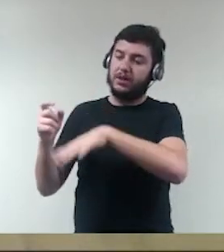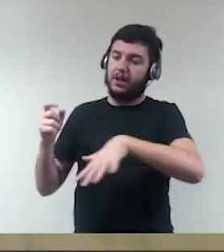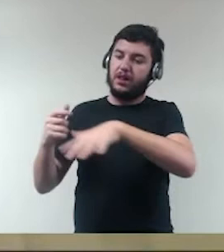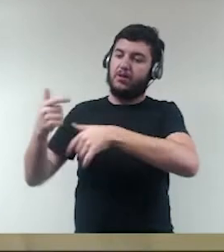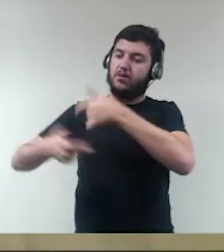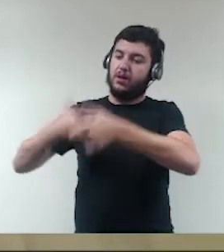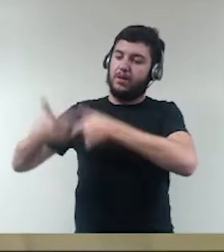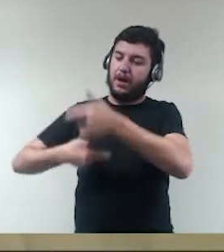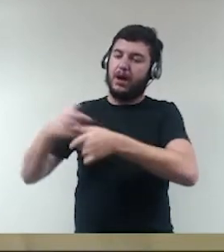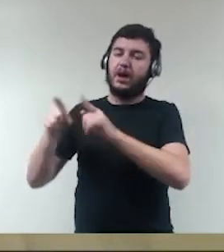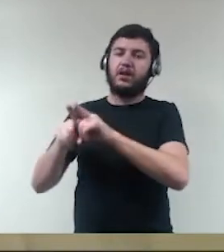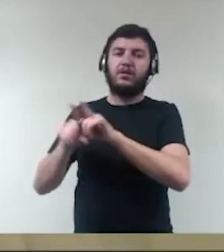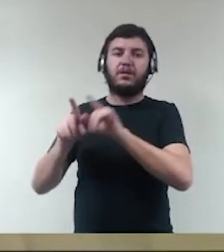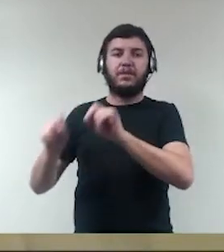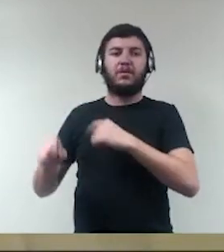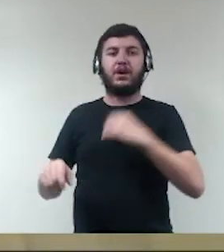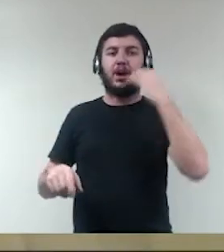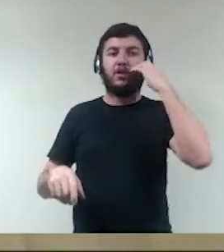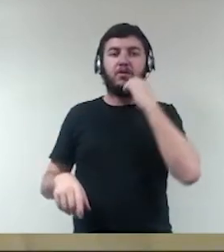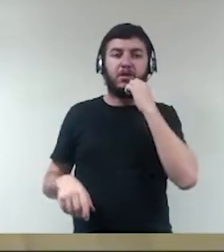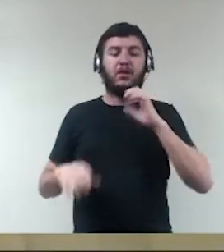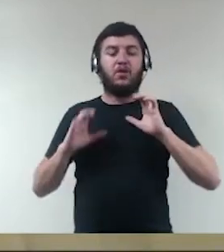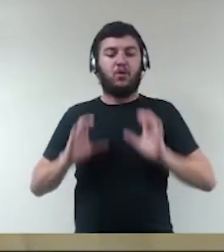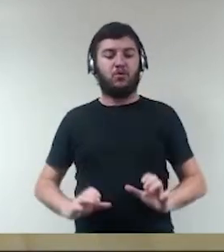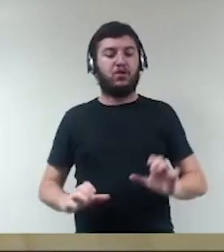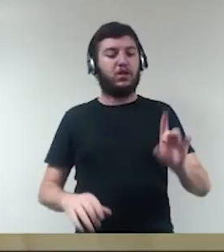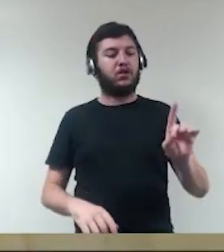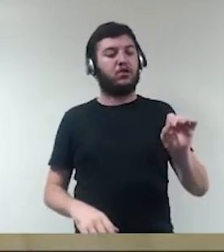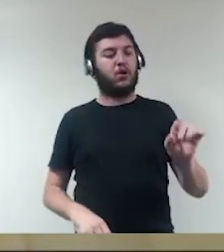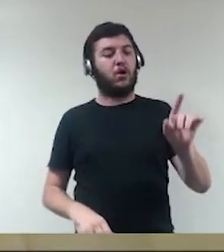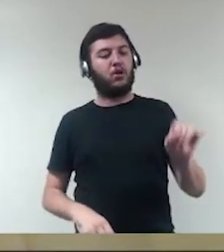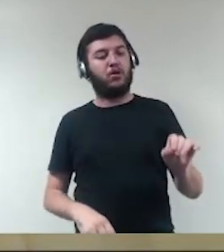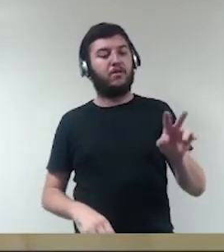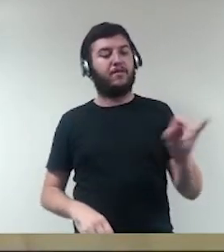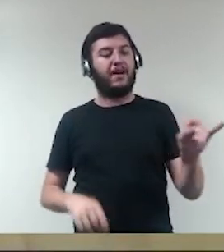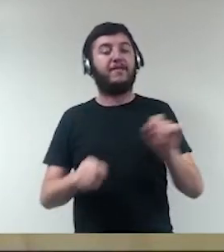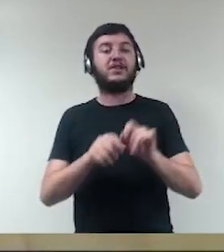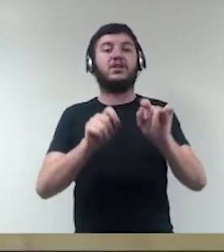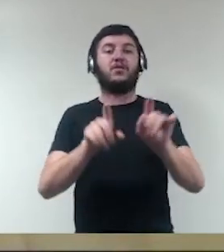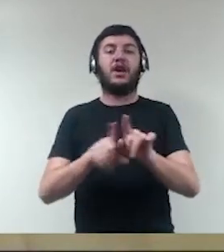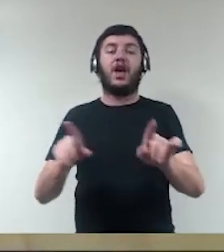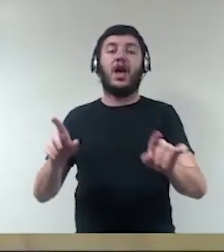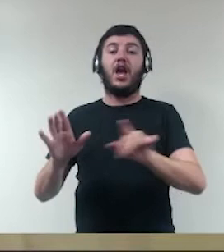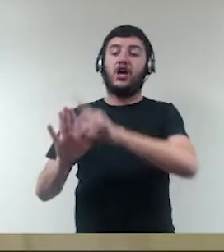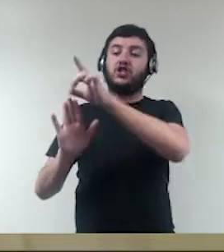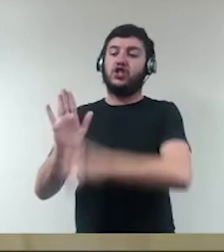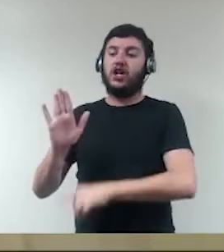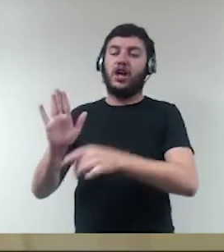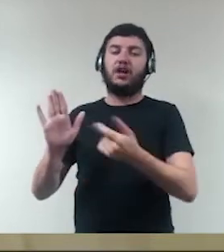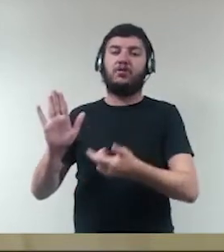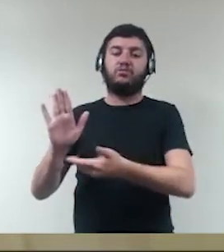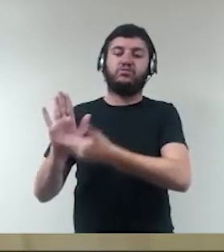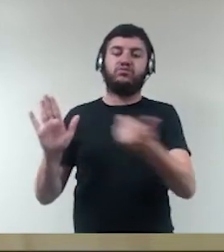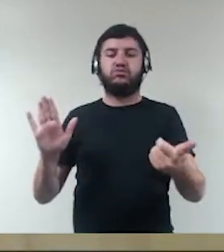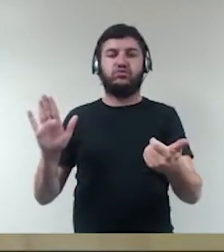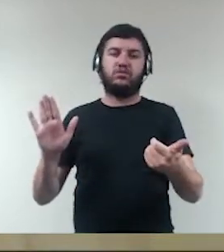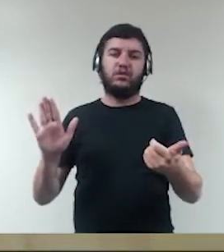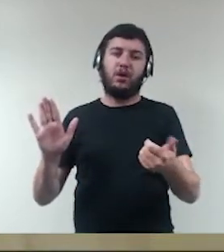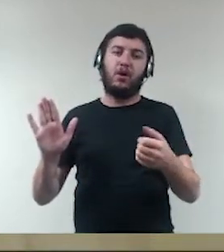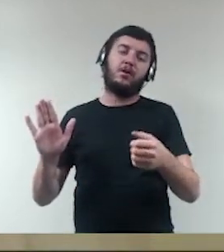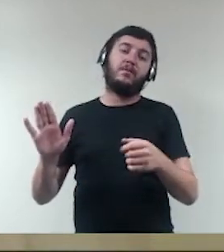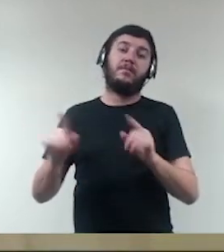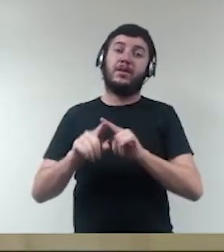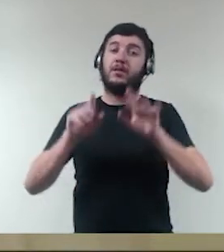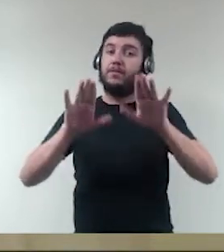adotando condutas que, por dólar ou culpa, agridam ou ameacem direitos de particulares, né. E nós temos também